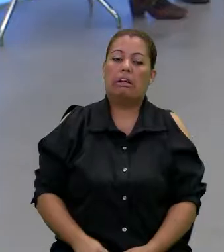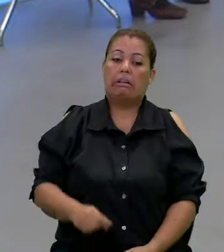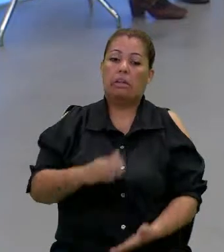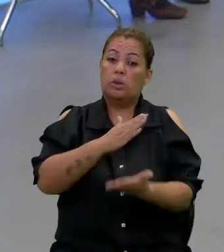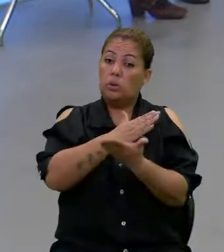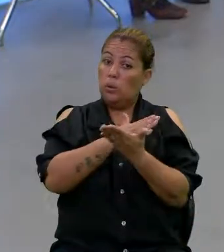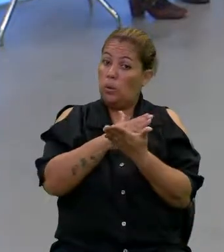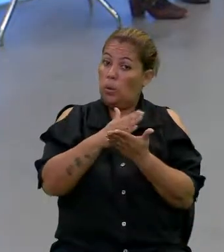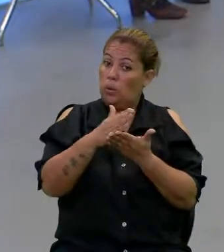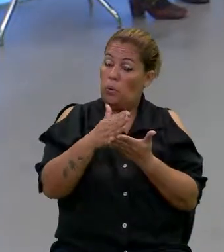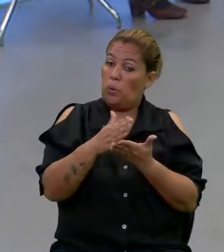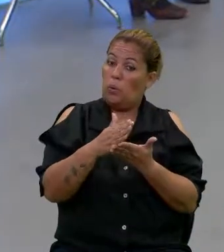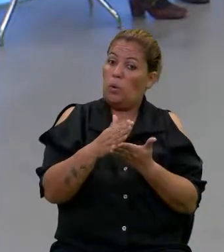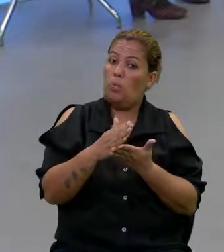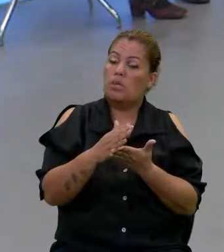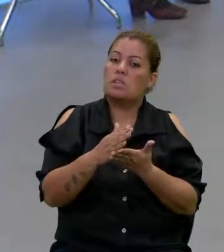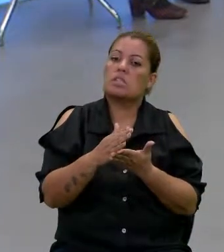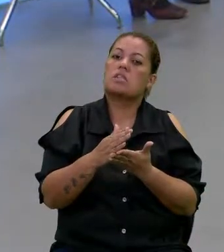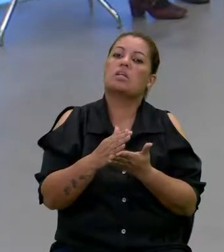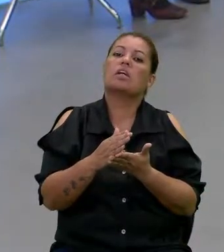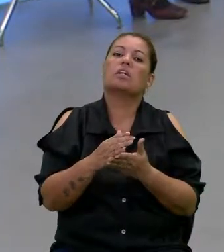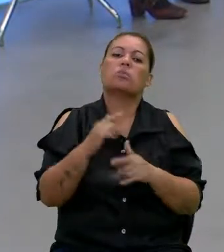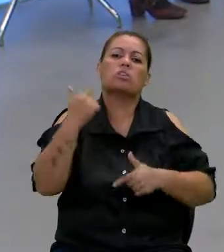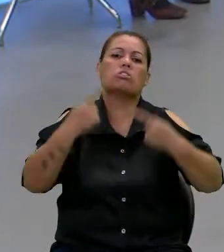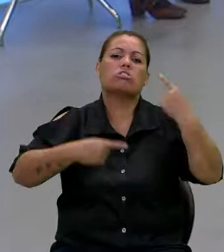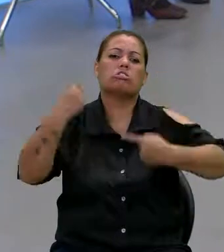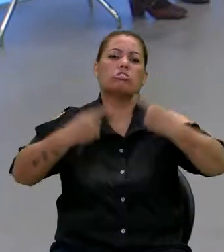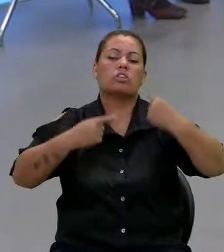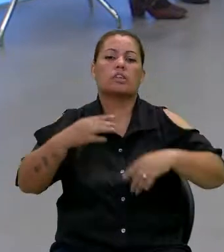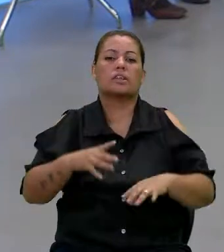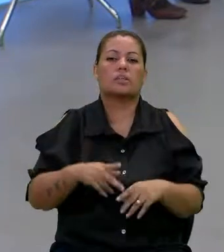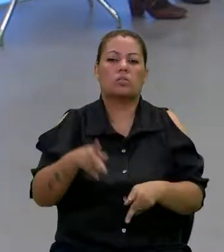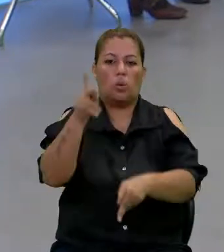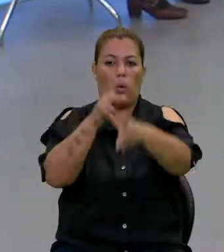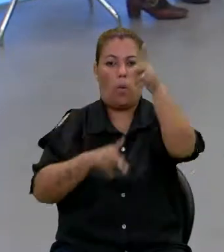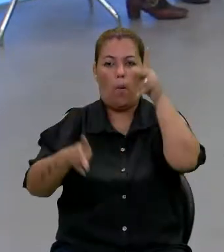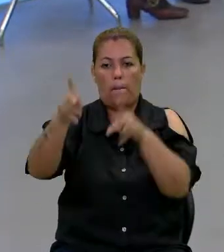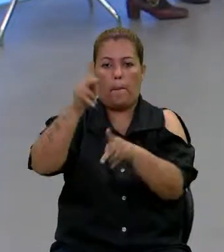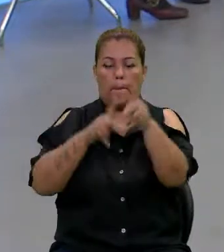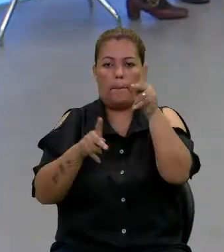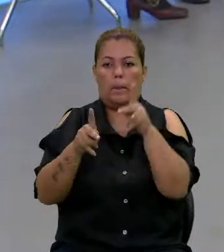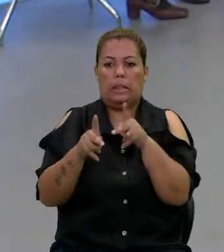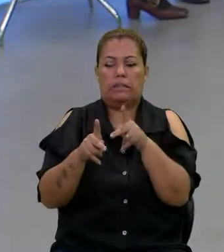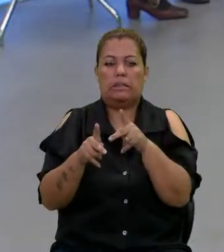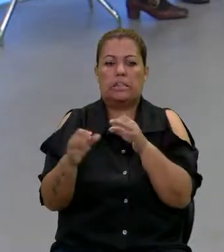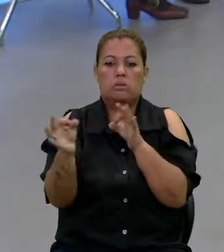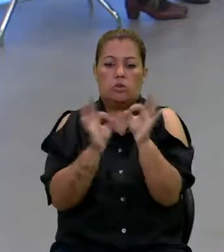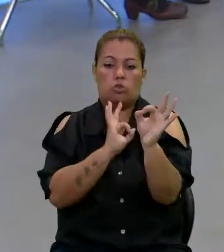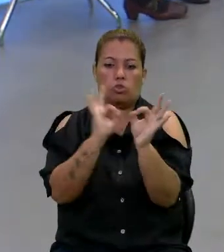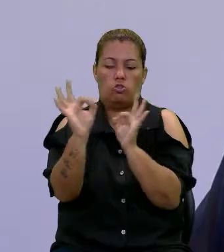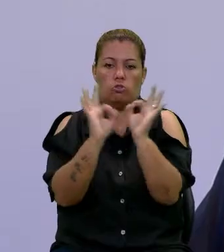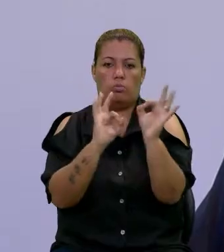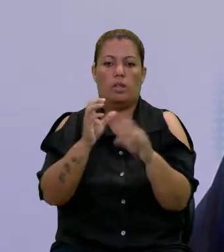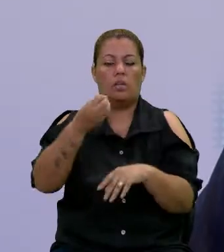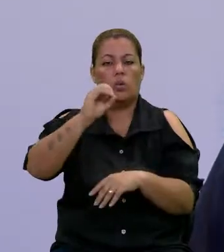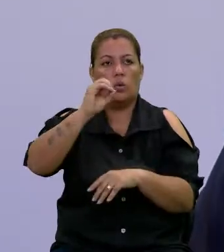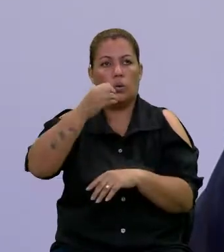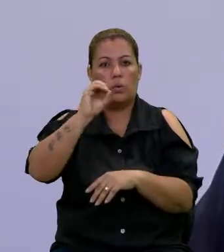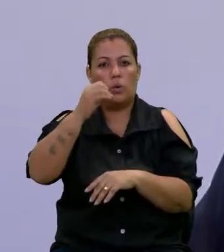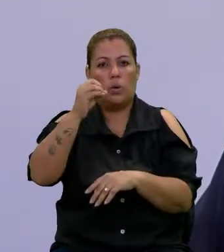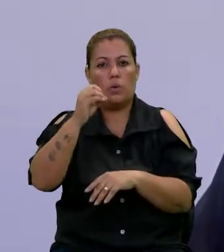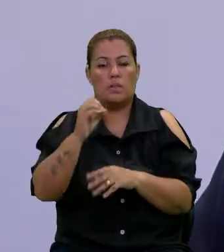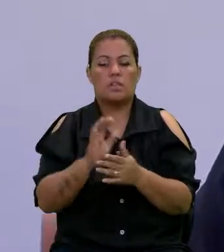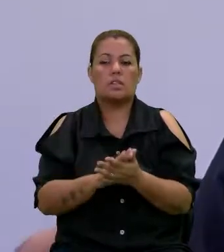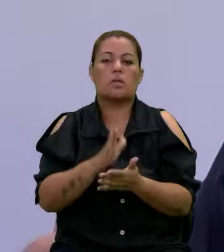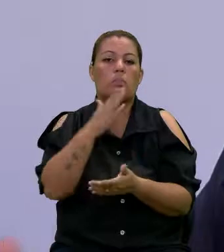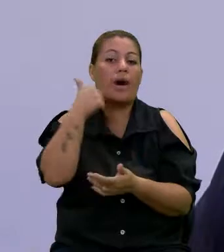iniciando um processo de discussão com a população a respeito de um plano de Osasco para